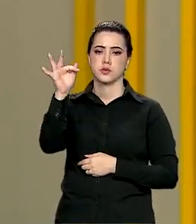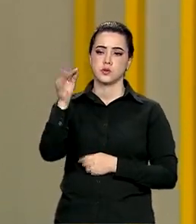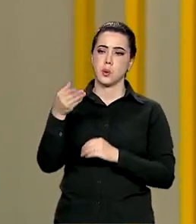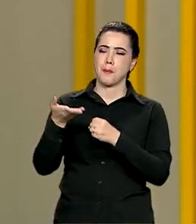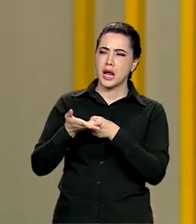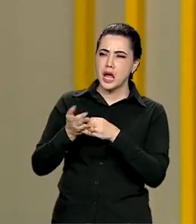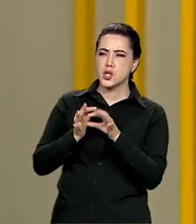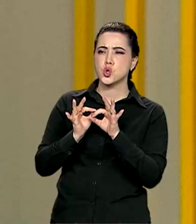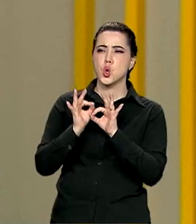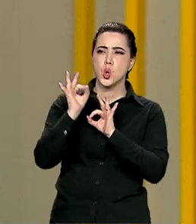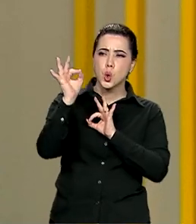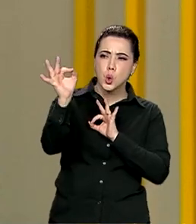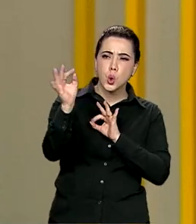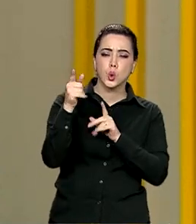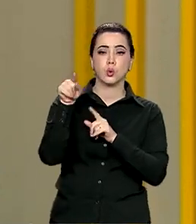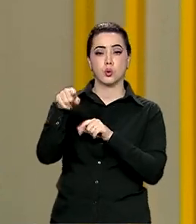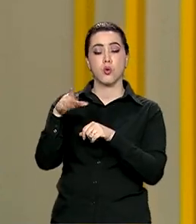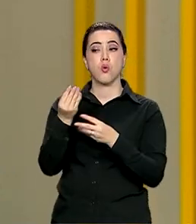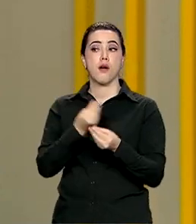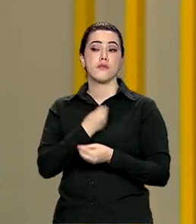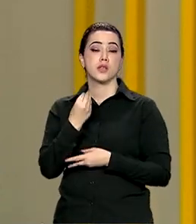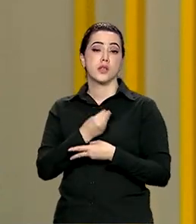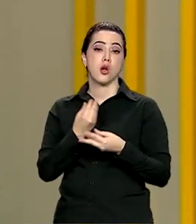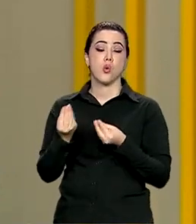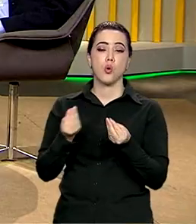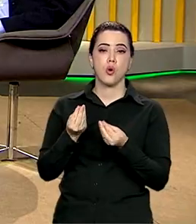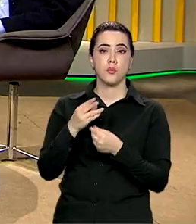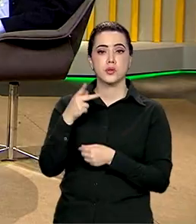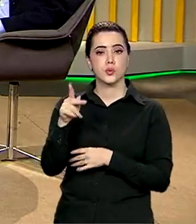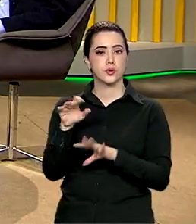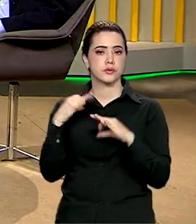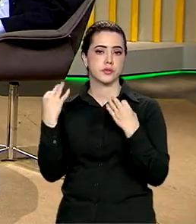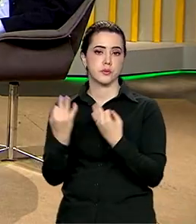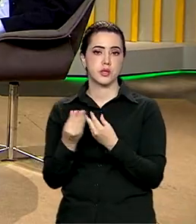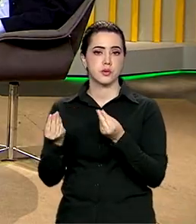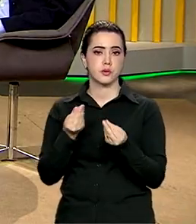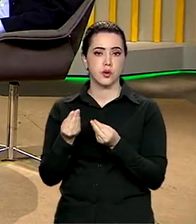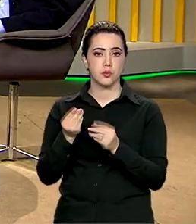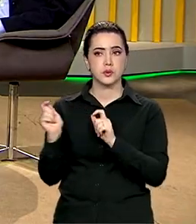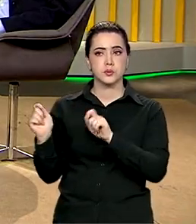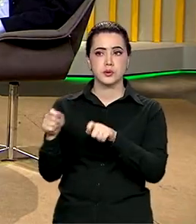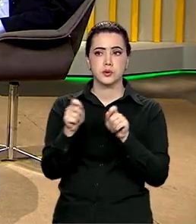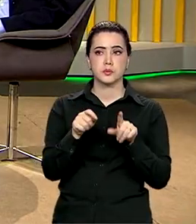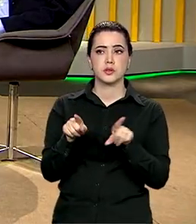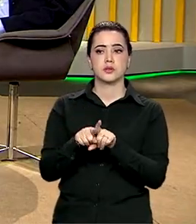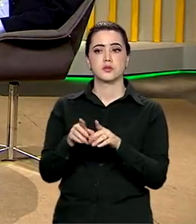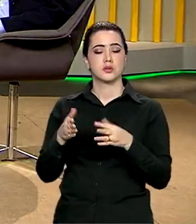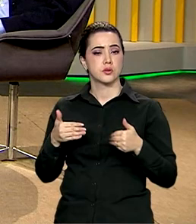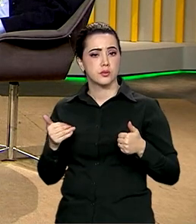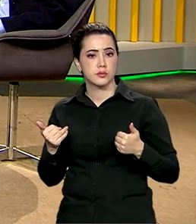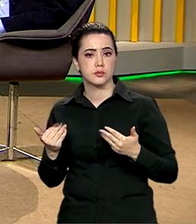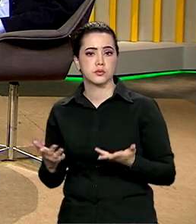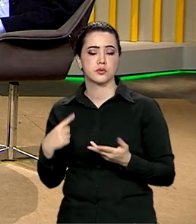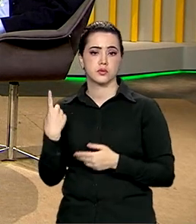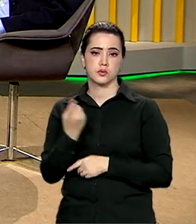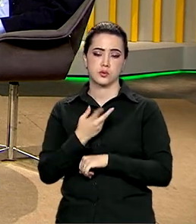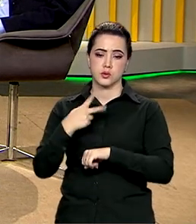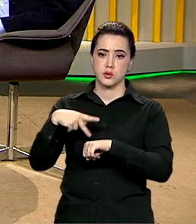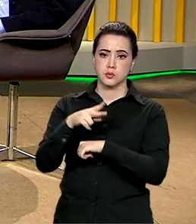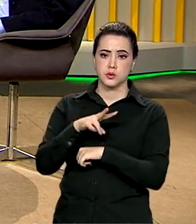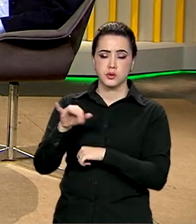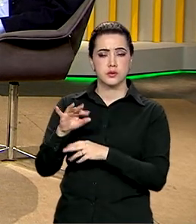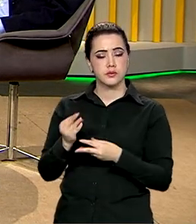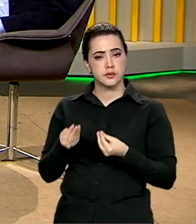longo prazo, como é que vai ser sua vida, como é que vai estar a sua família, como é que vão estar as condições que o nosso país vai